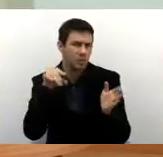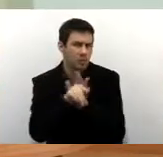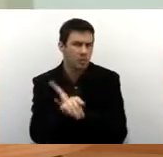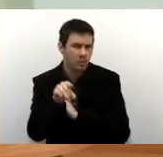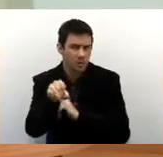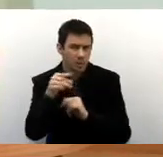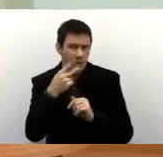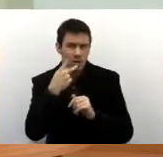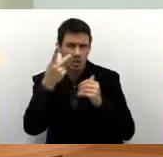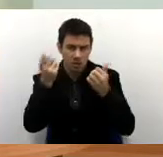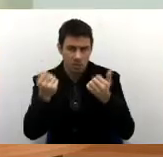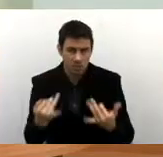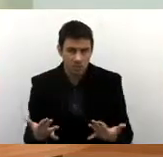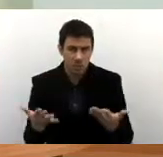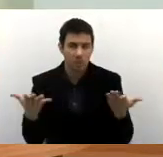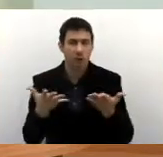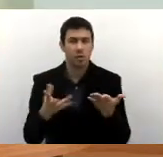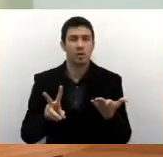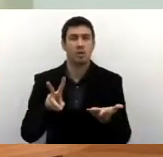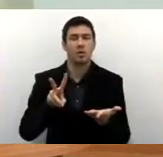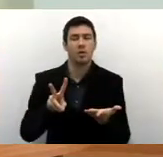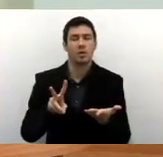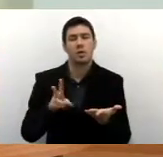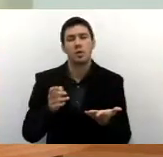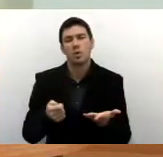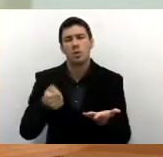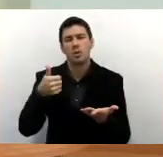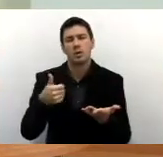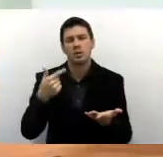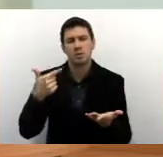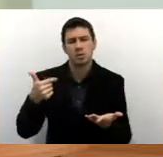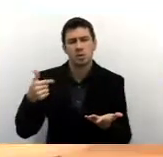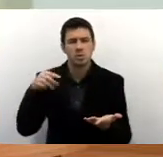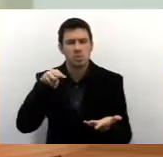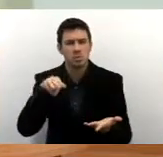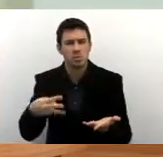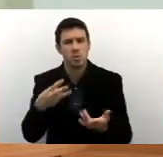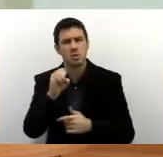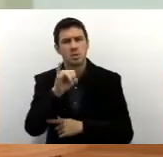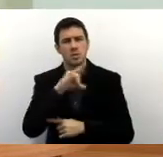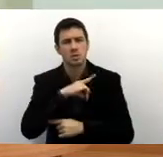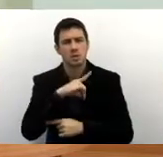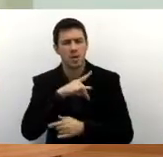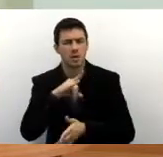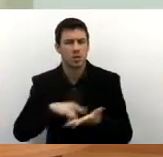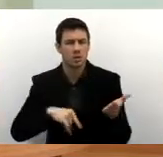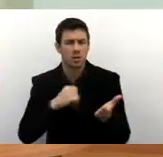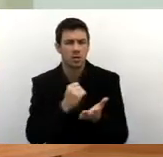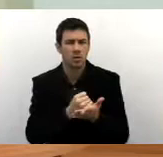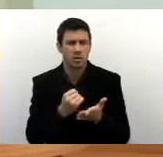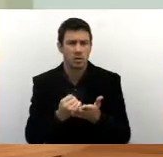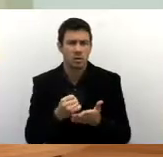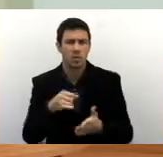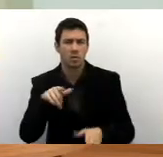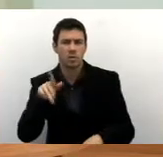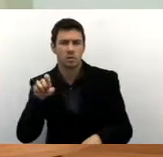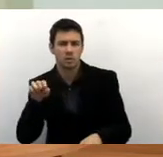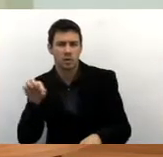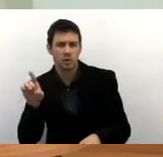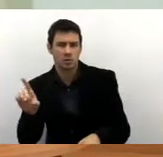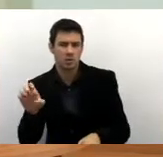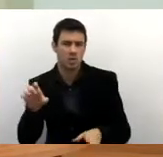excelência informasse, essa verba de quase 12 milhões, se tem contrato com a Agende, e se há